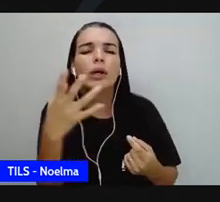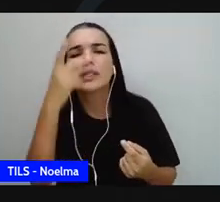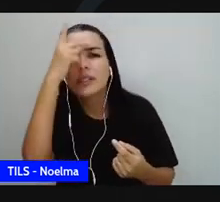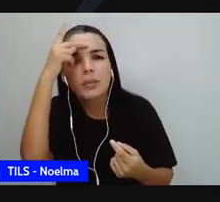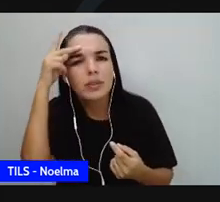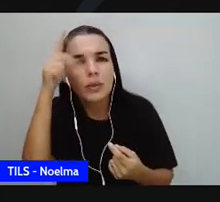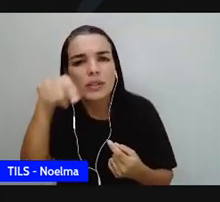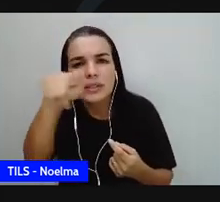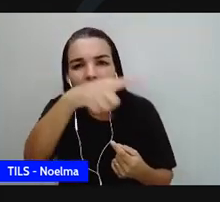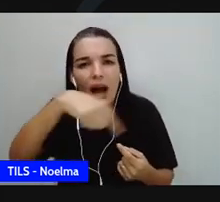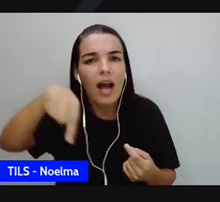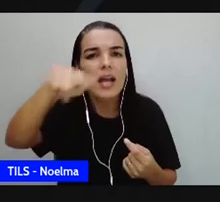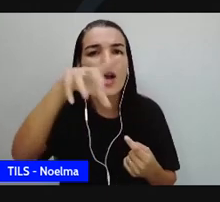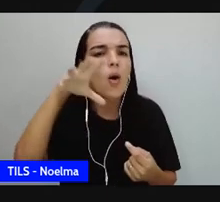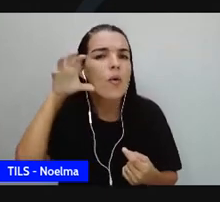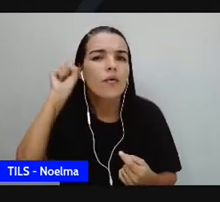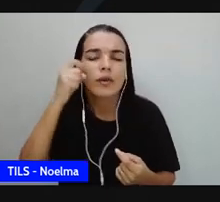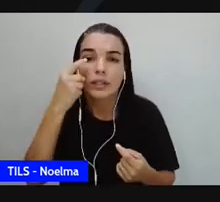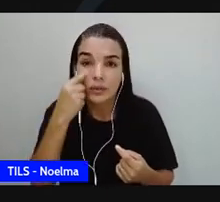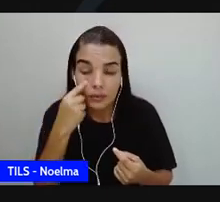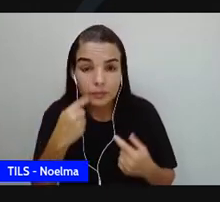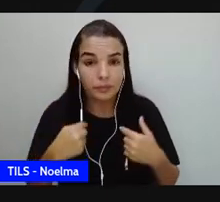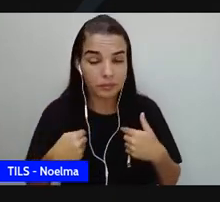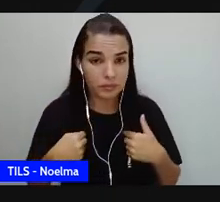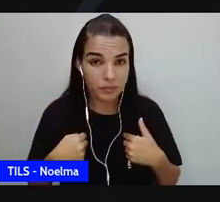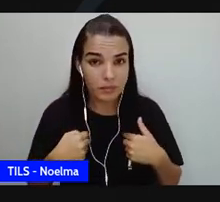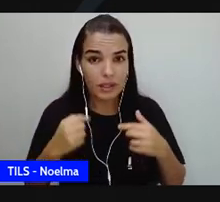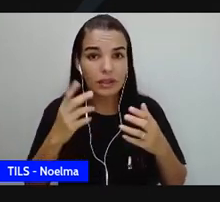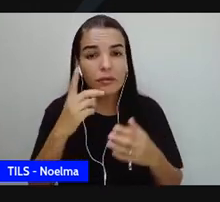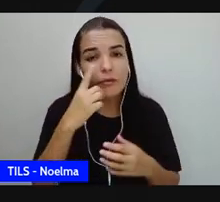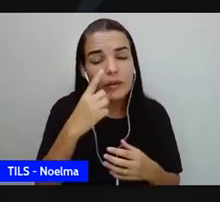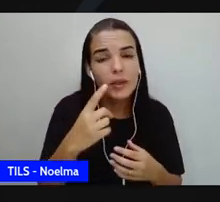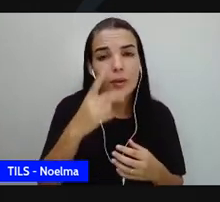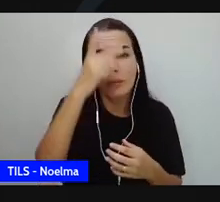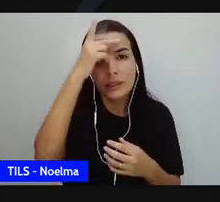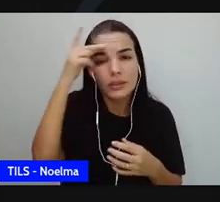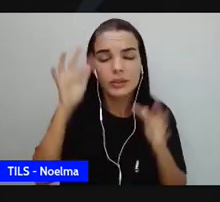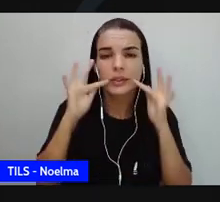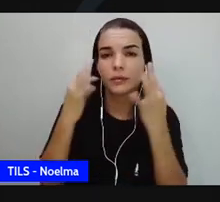realidade de ter parentes indo embora para São Paulo, não é?